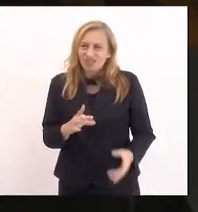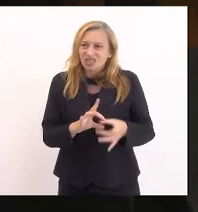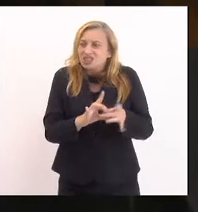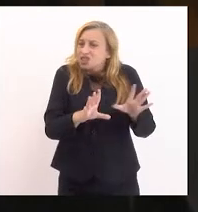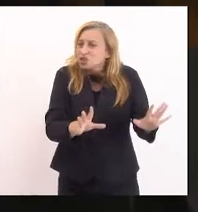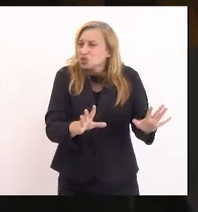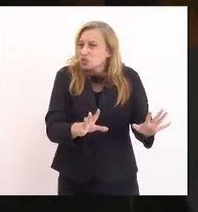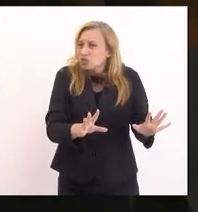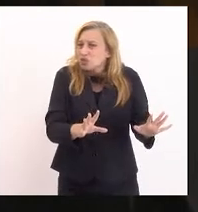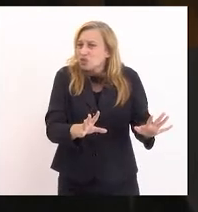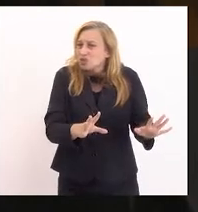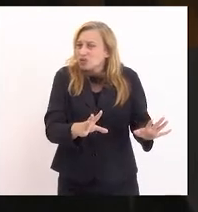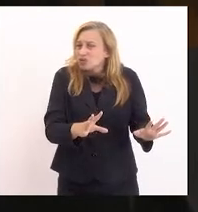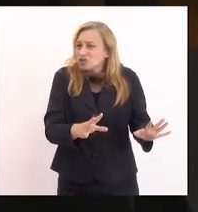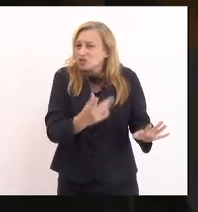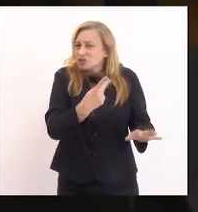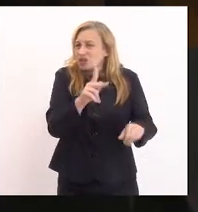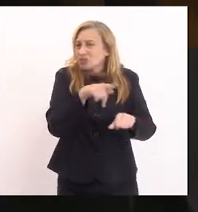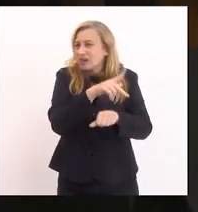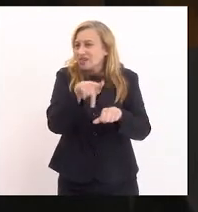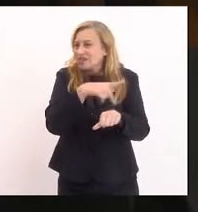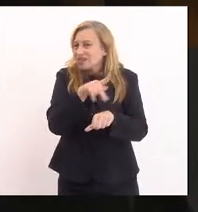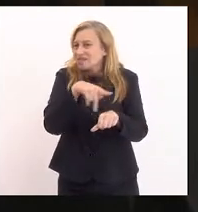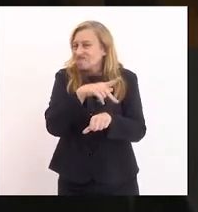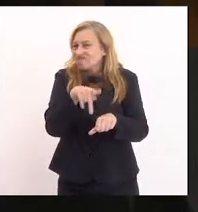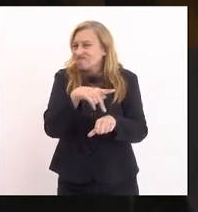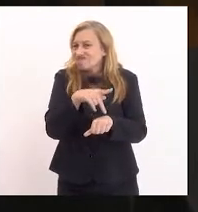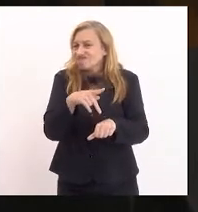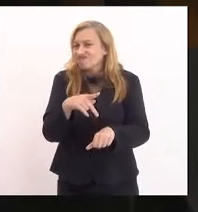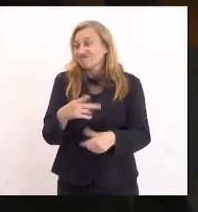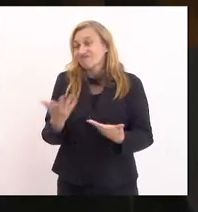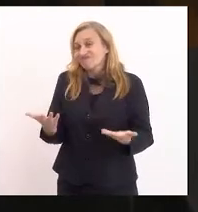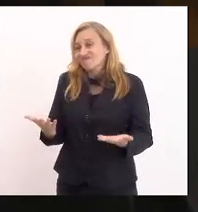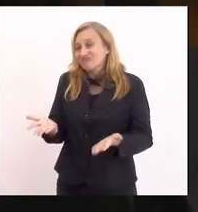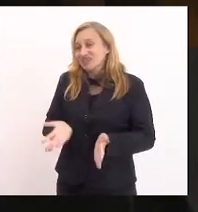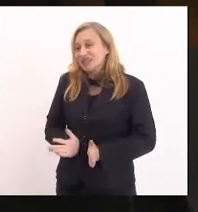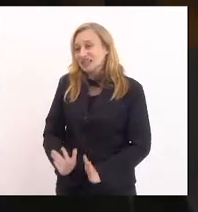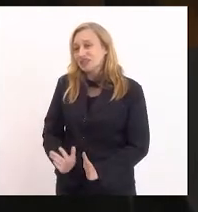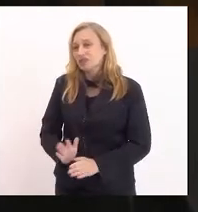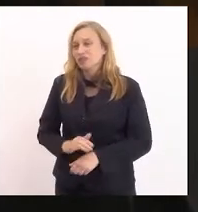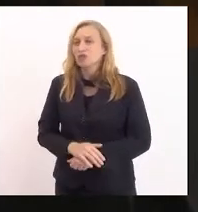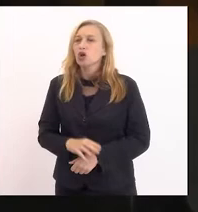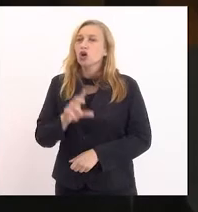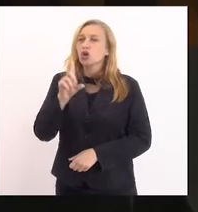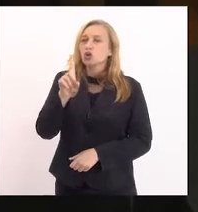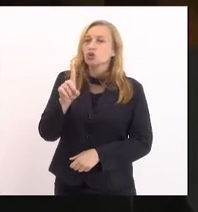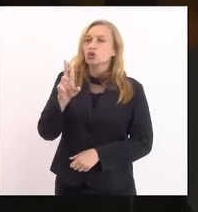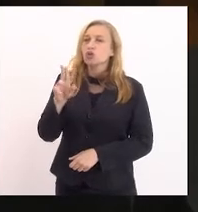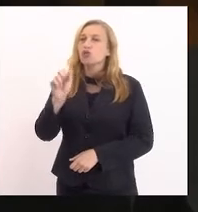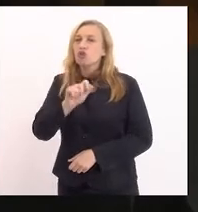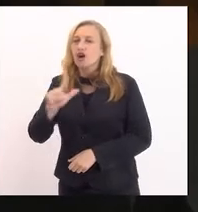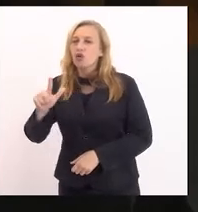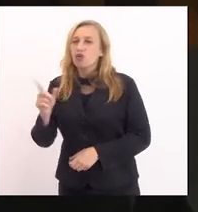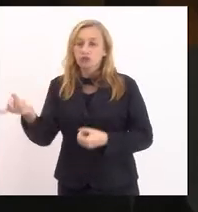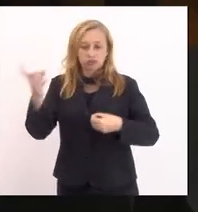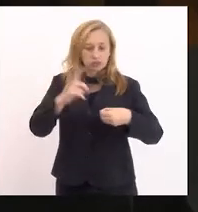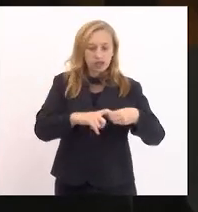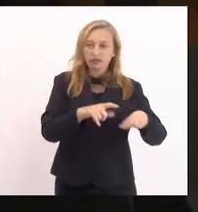trás no seu país natal. Durval voltava para o trabalho,